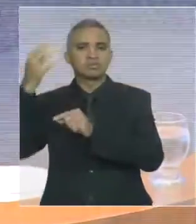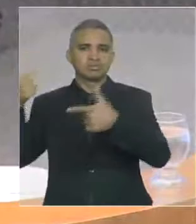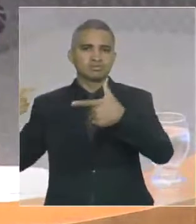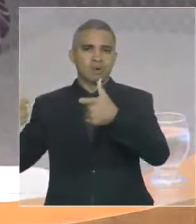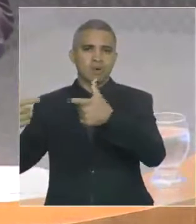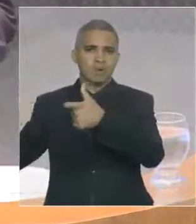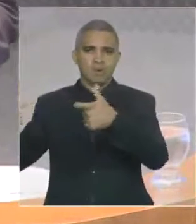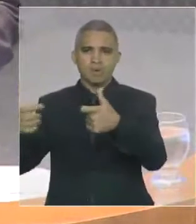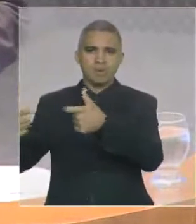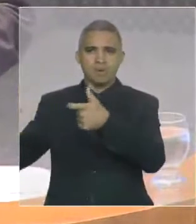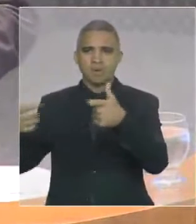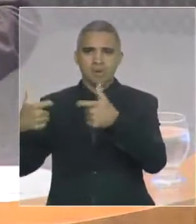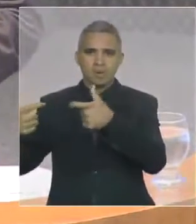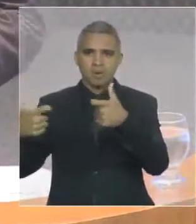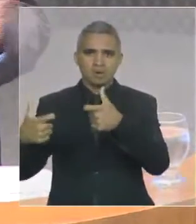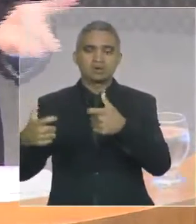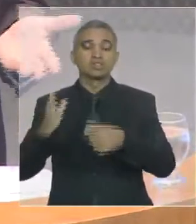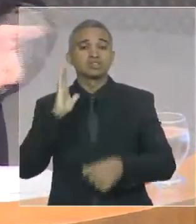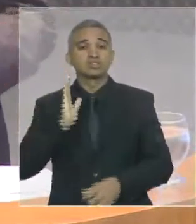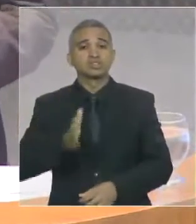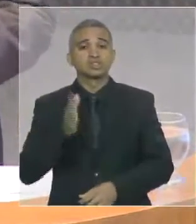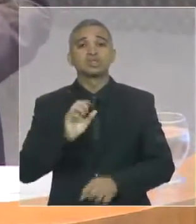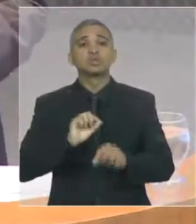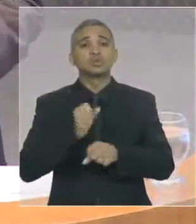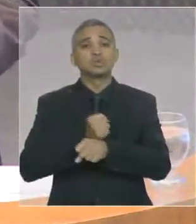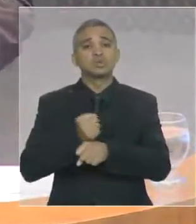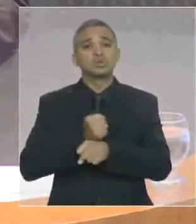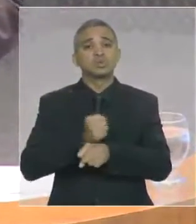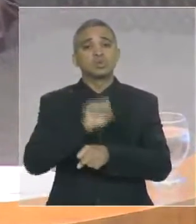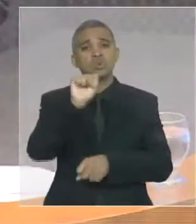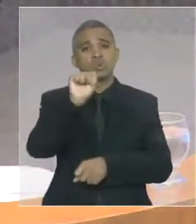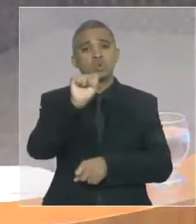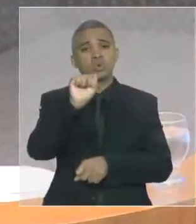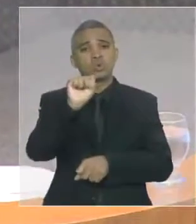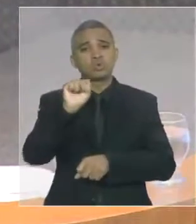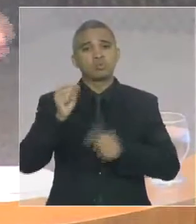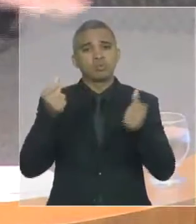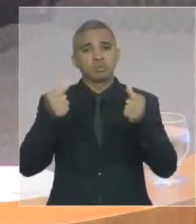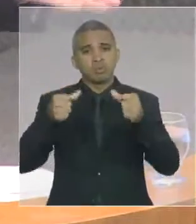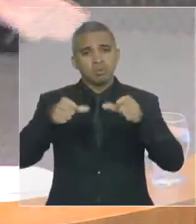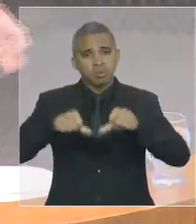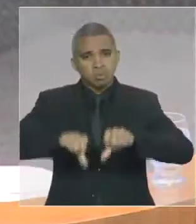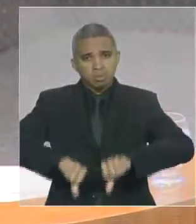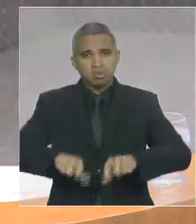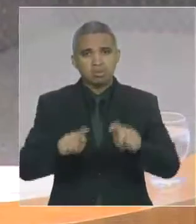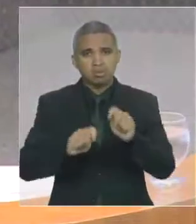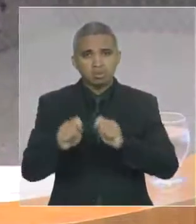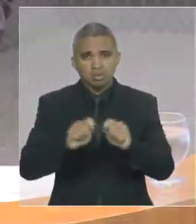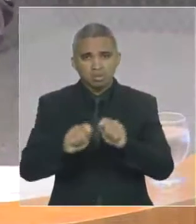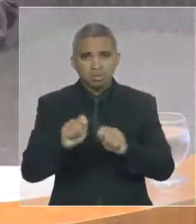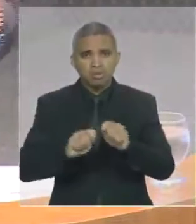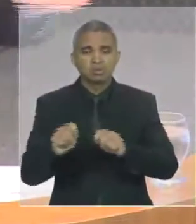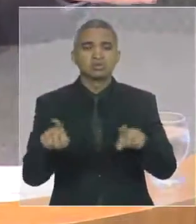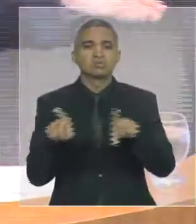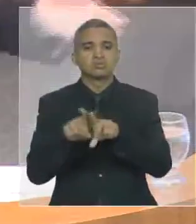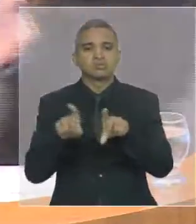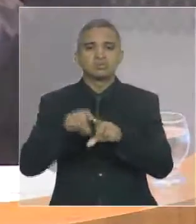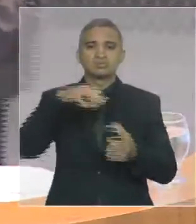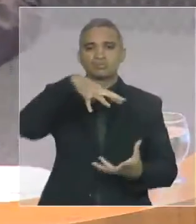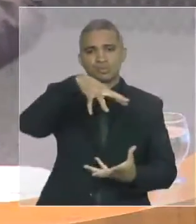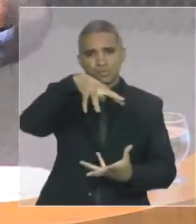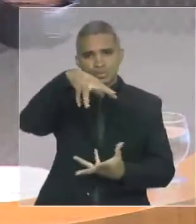estamos há oito anos com uma crise econômica de dimensão transnacional, BAFTA olhar o desempenho das bolsas de valores do mundo,